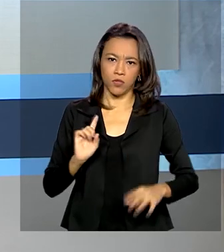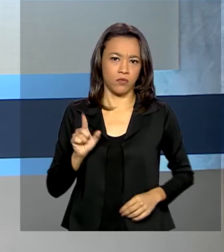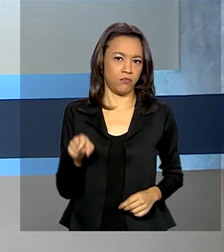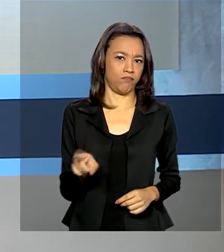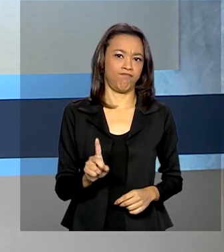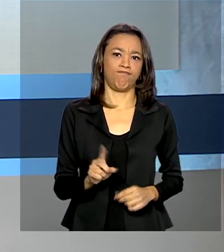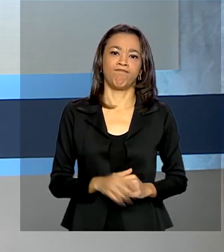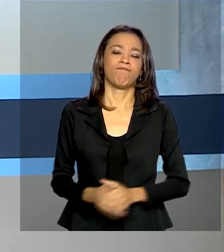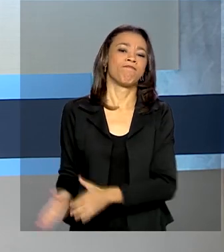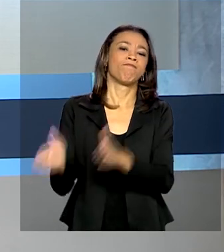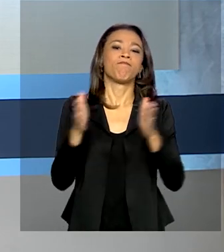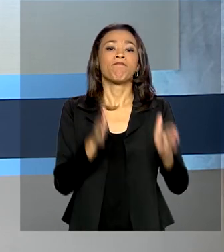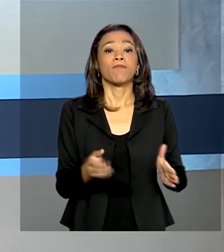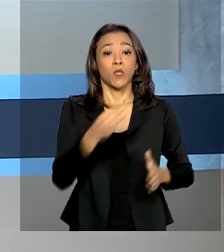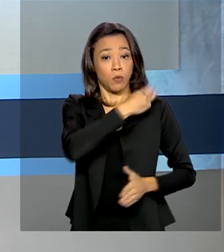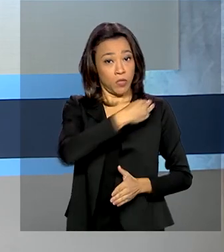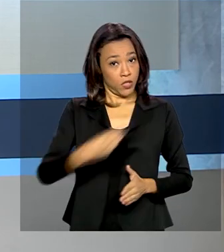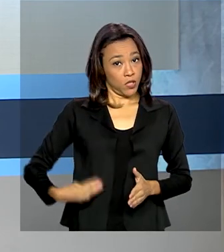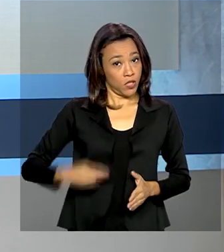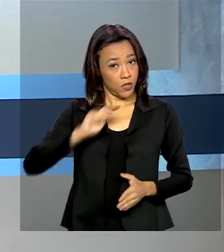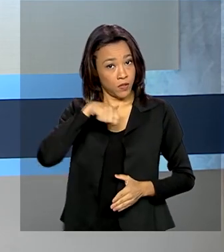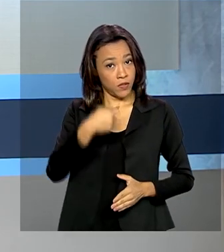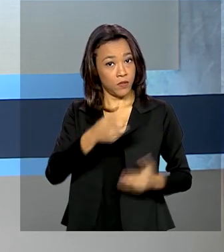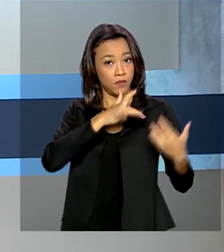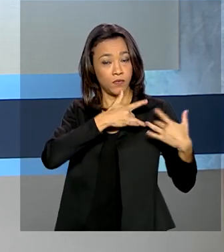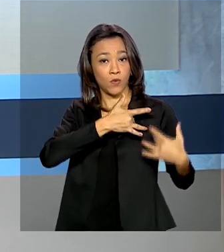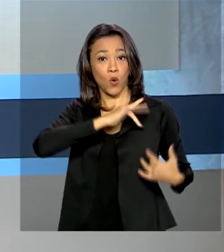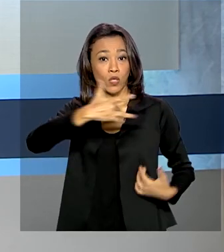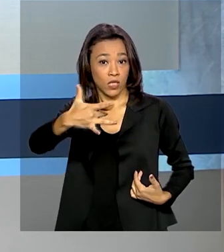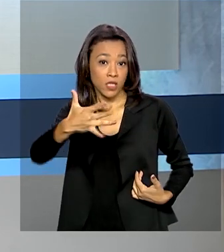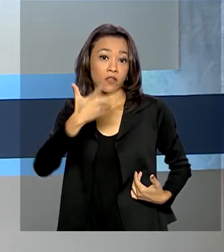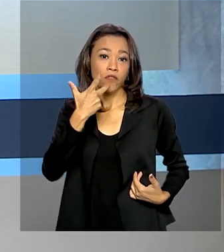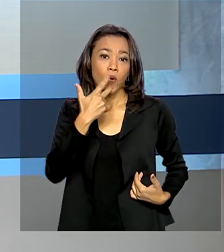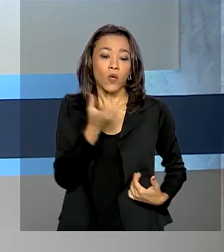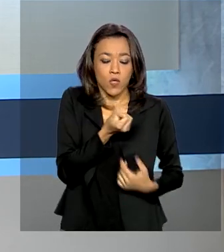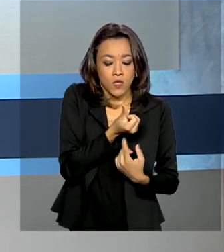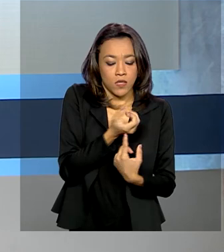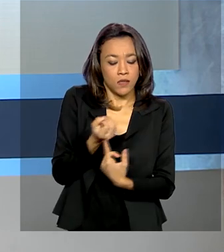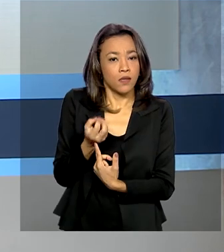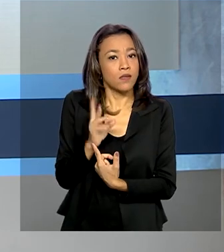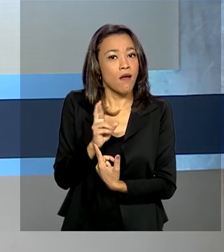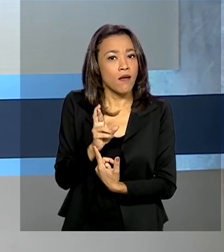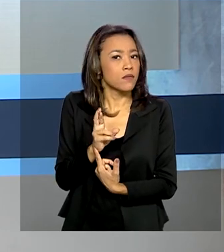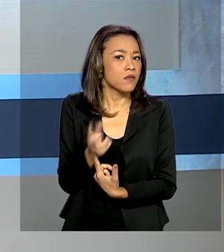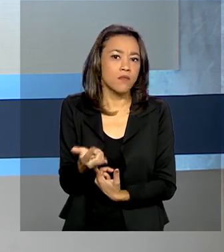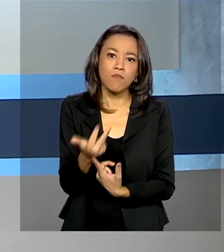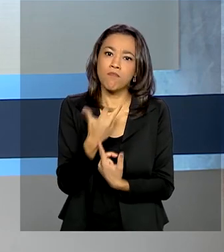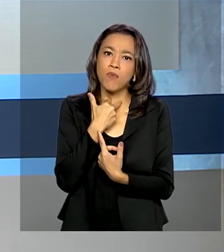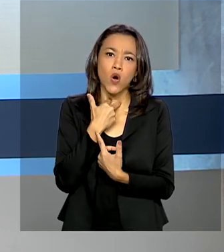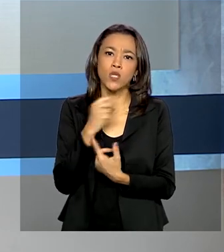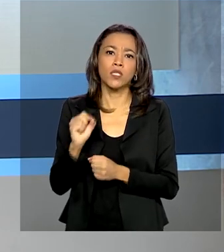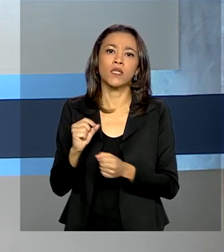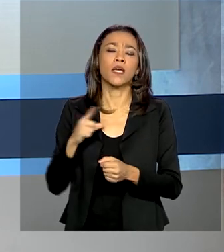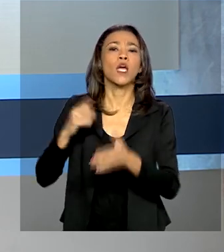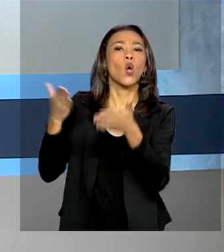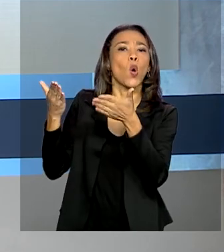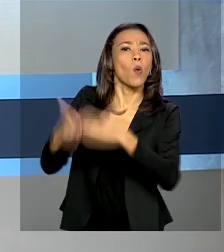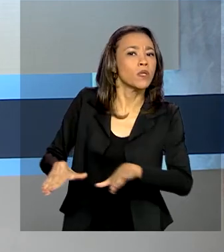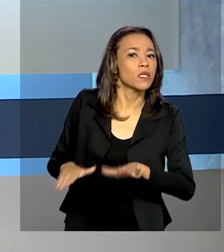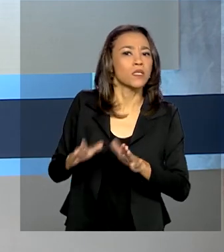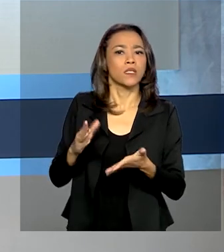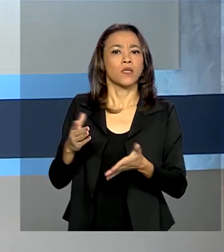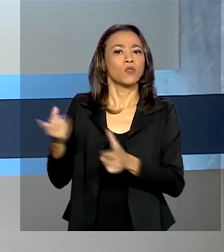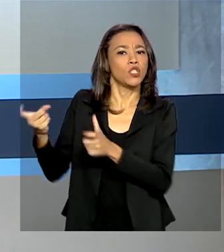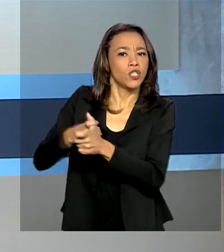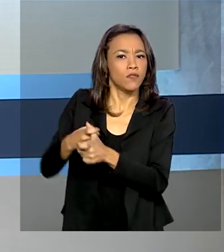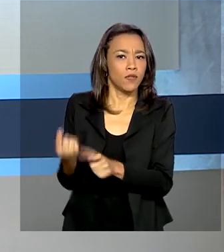O ministro da Cidadania, Onyx Lorenzoni, reforçou que os R$ 600 não podem sofrer nenhum tipo de débito de contas